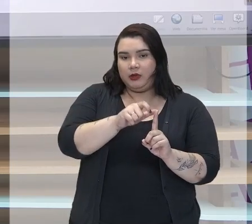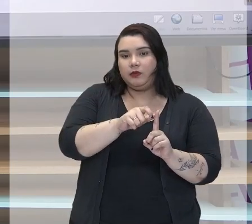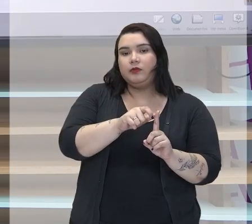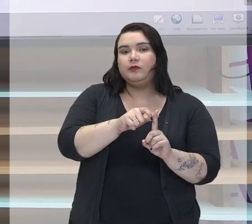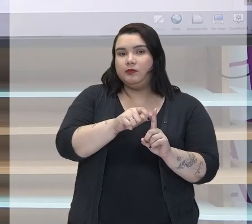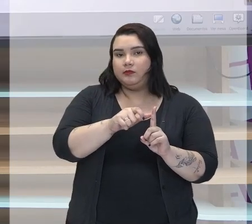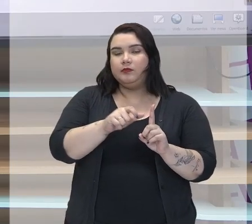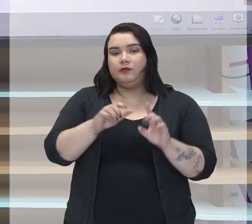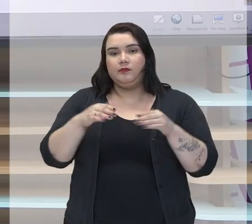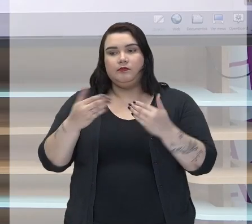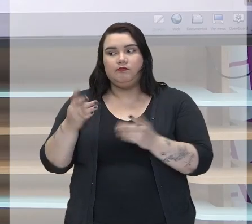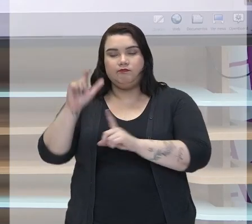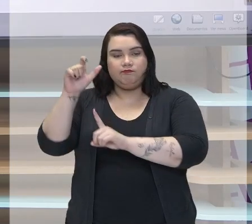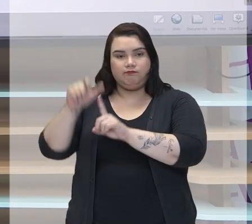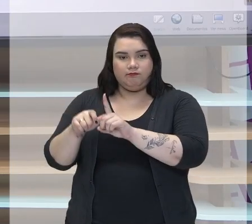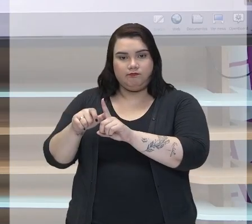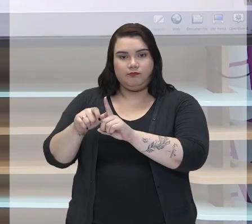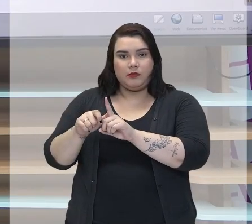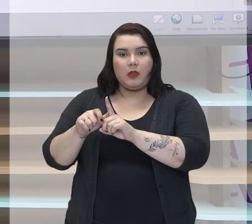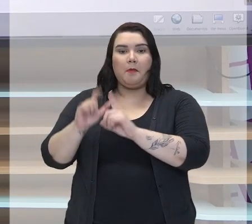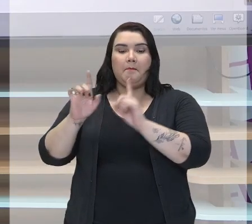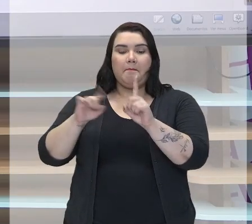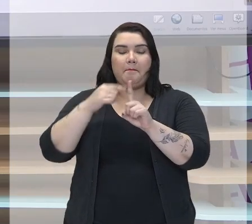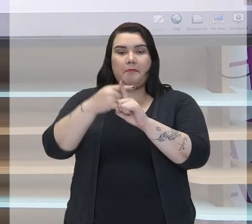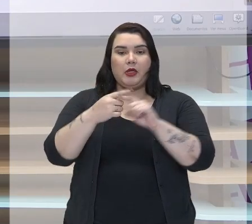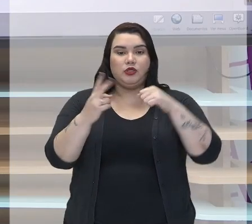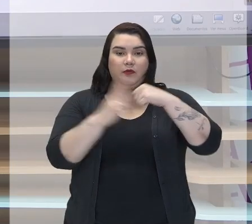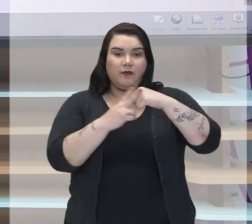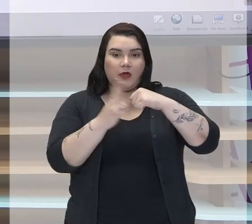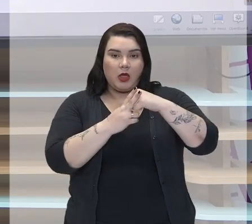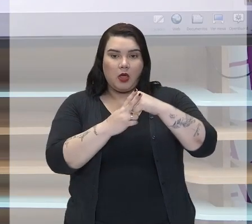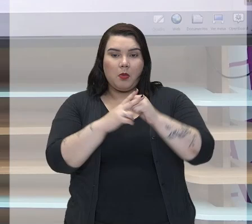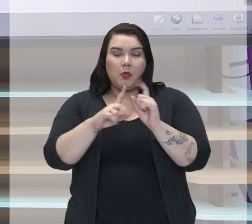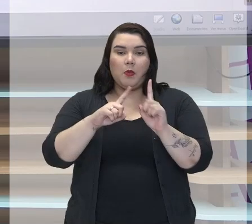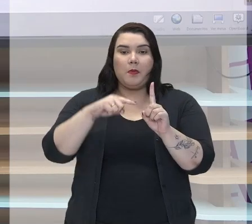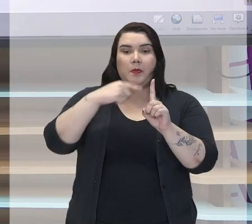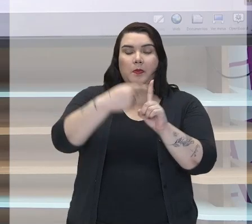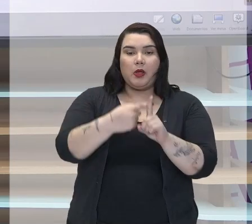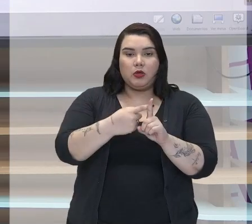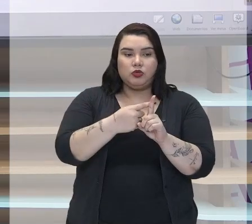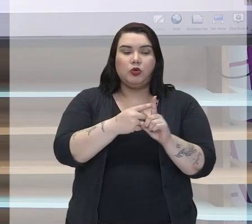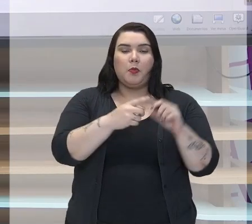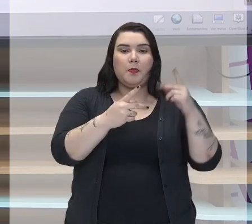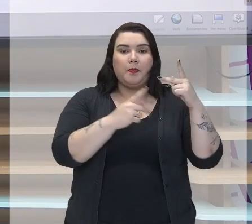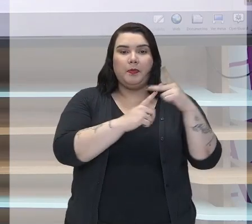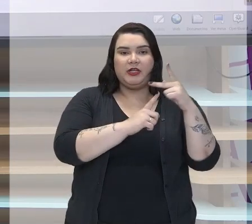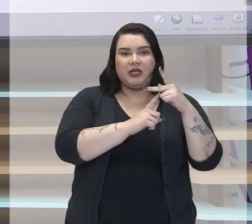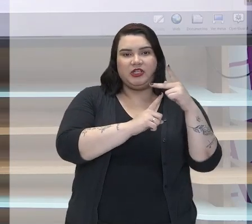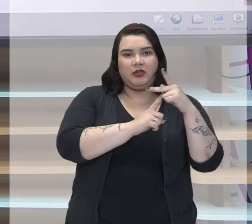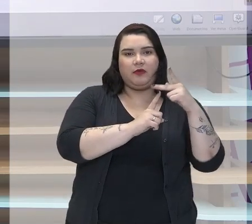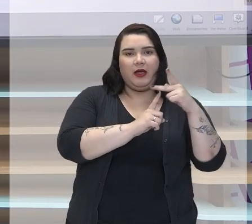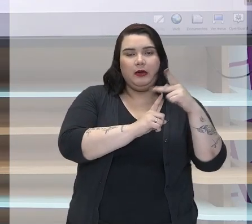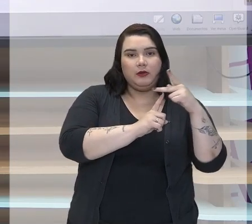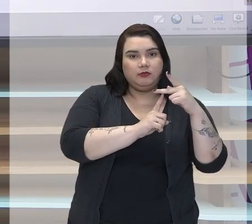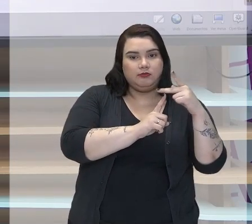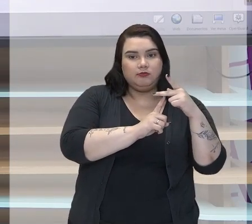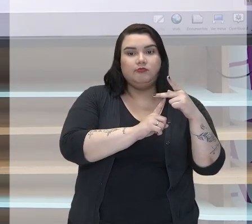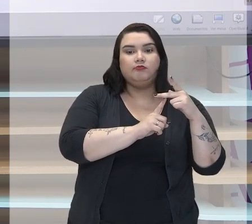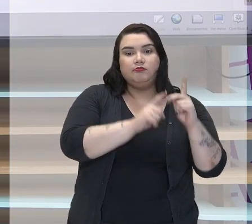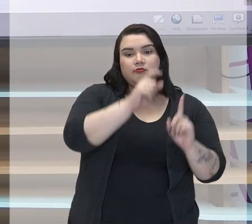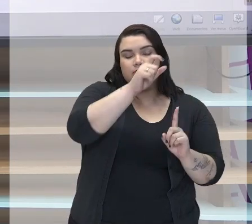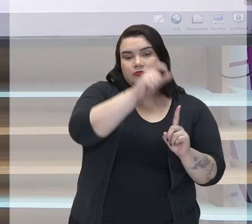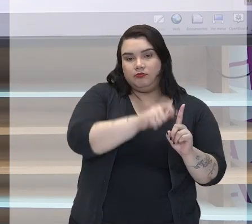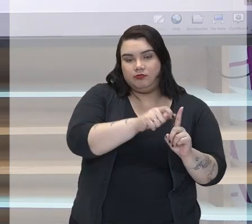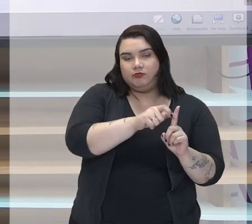verbo de ligação e predicativo do sujeito. Porque o verbo de ligação, ele vai só fazer uma ponte entre esse